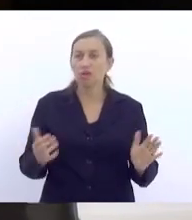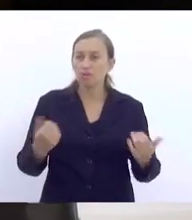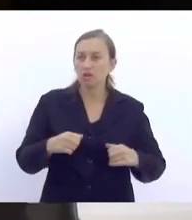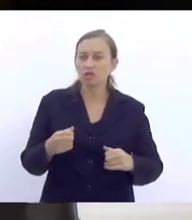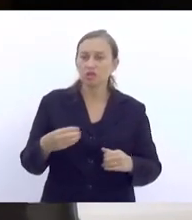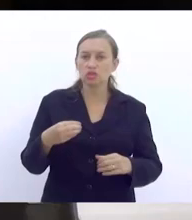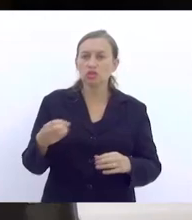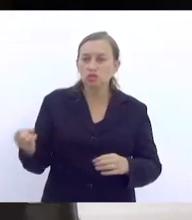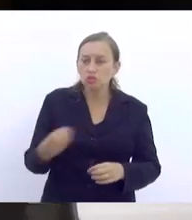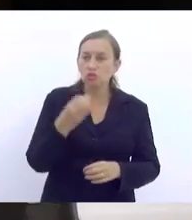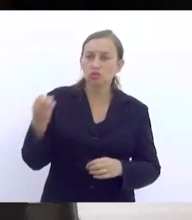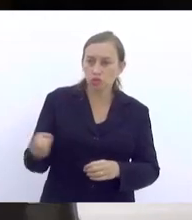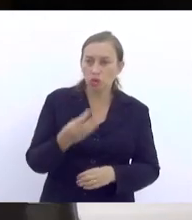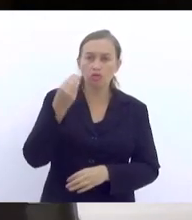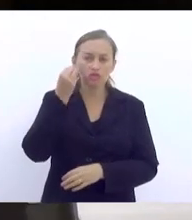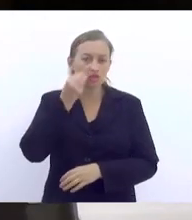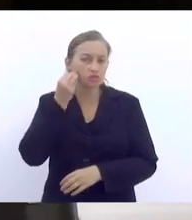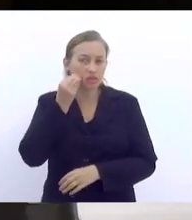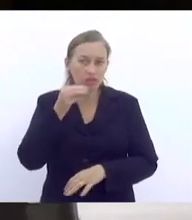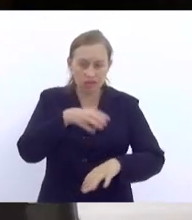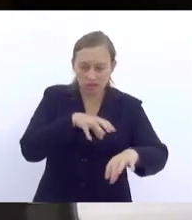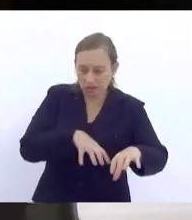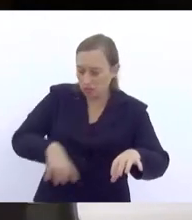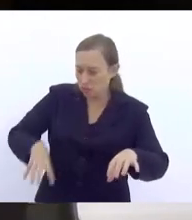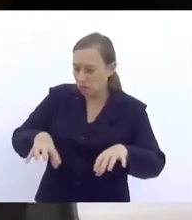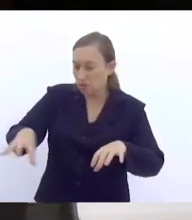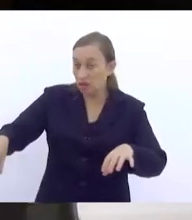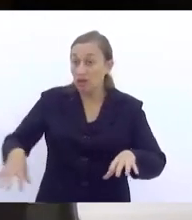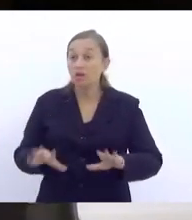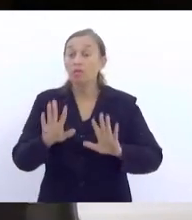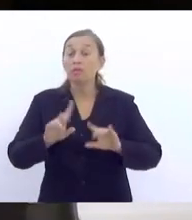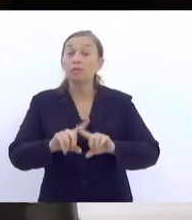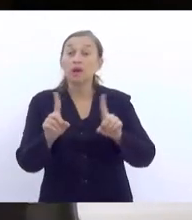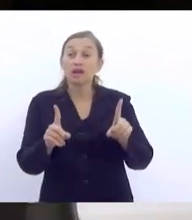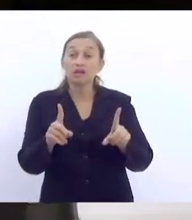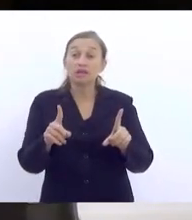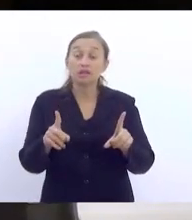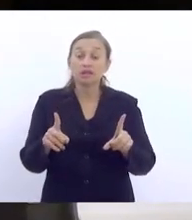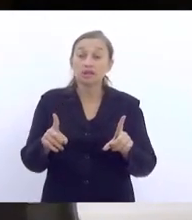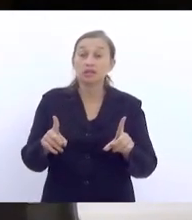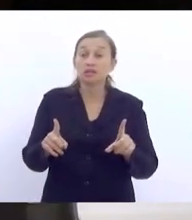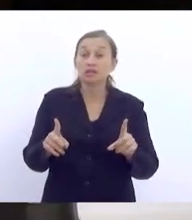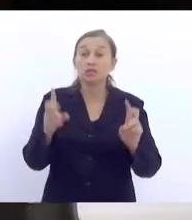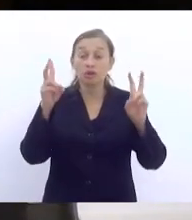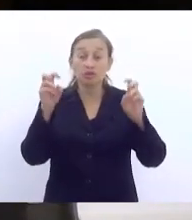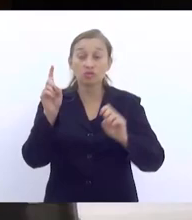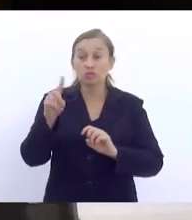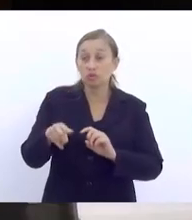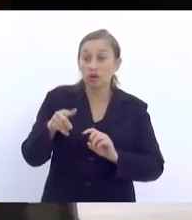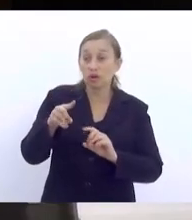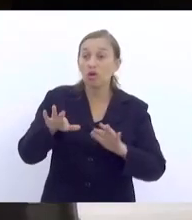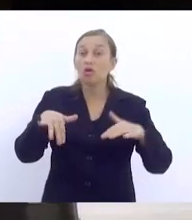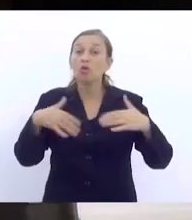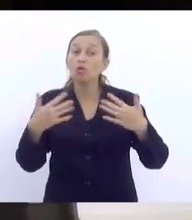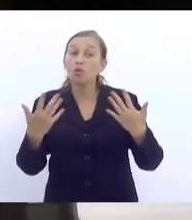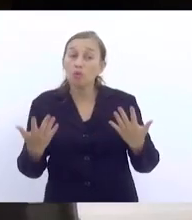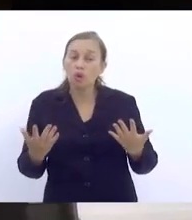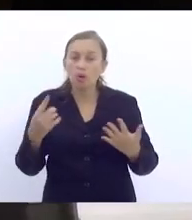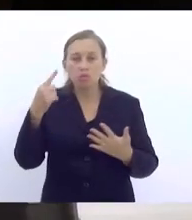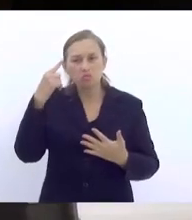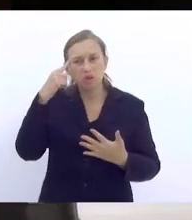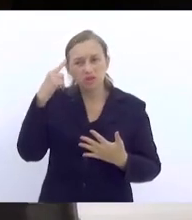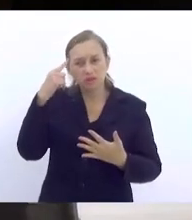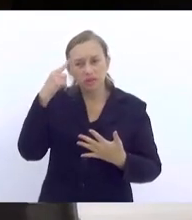novas perspectivas intersetoriais. A questão é que perspectivas intersetoriais, núcleos profissionais de